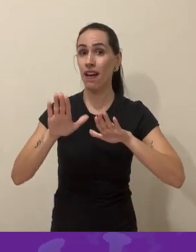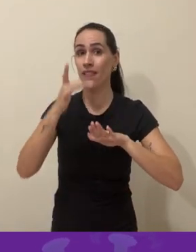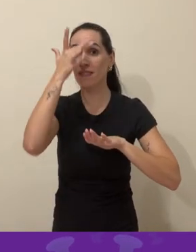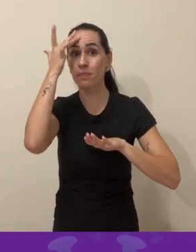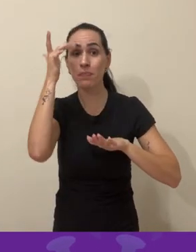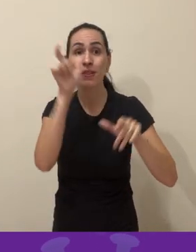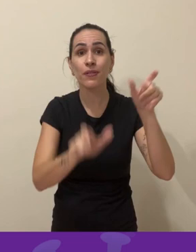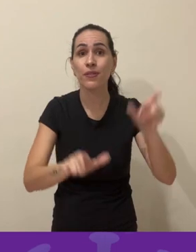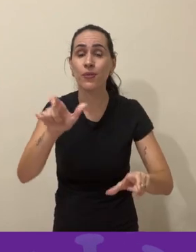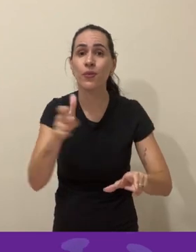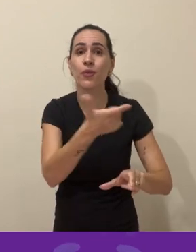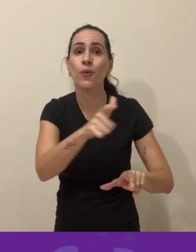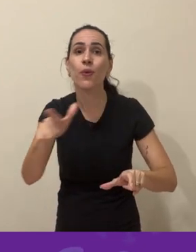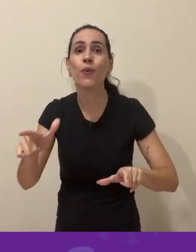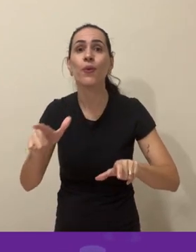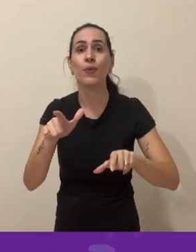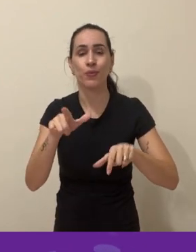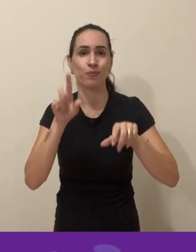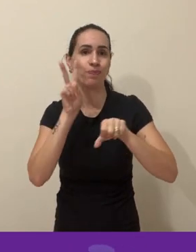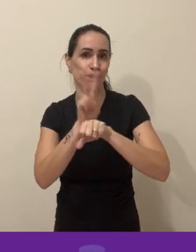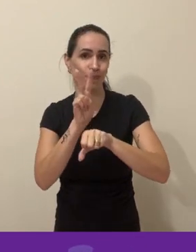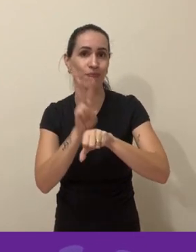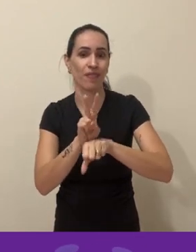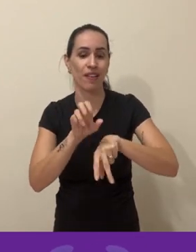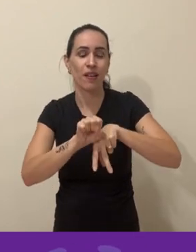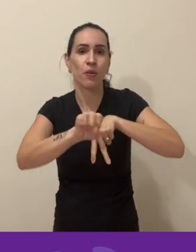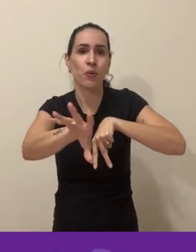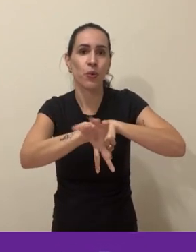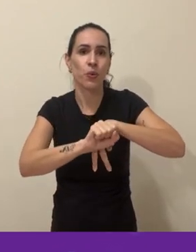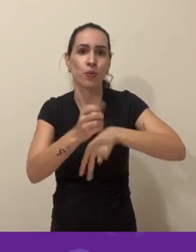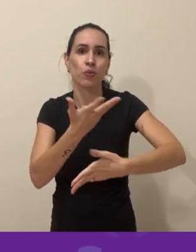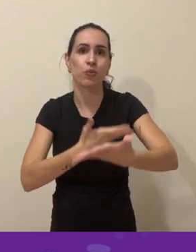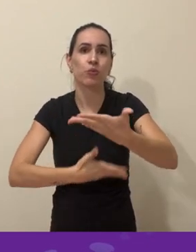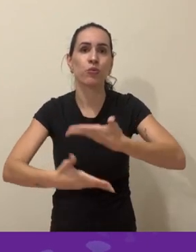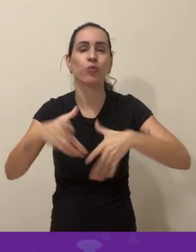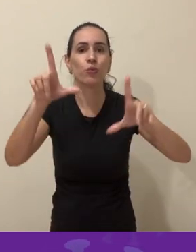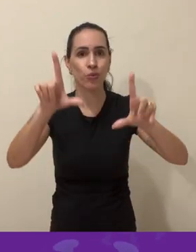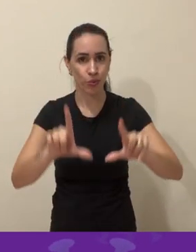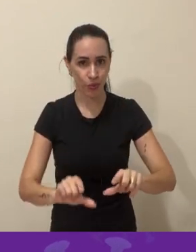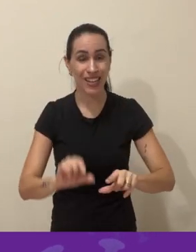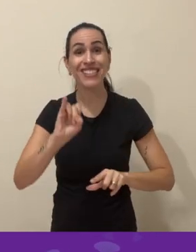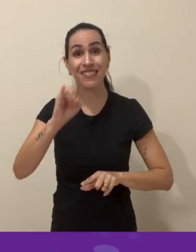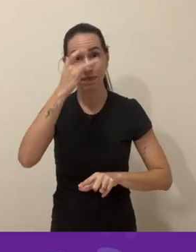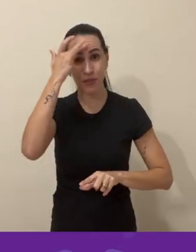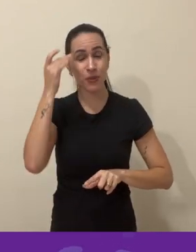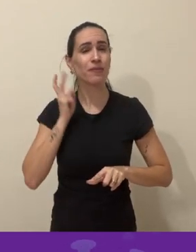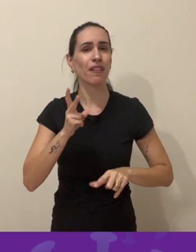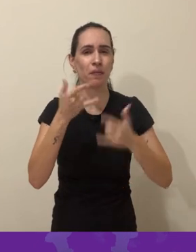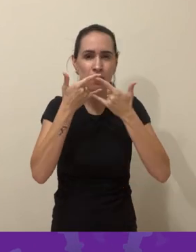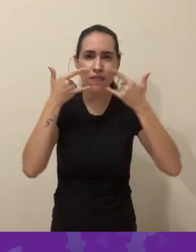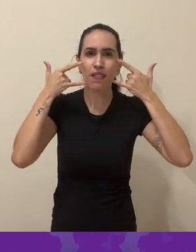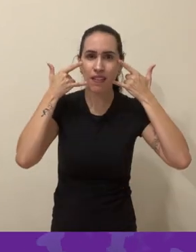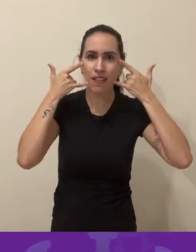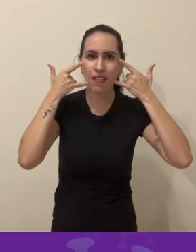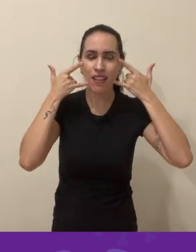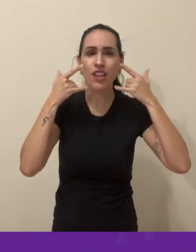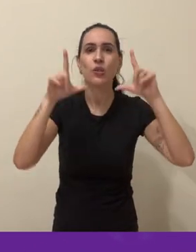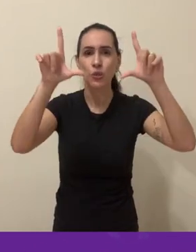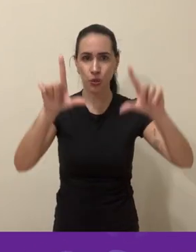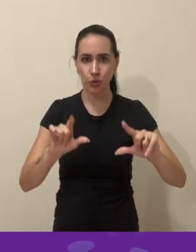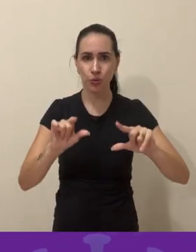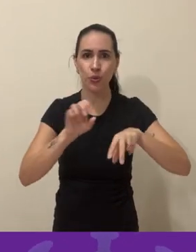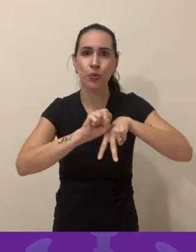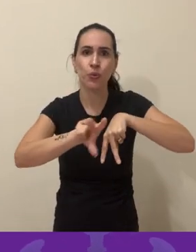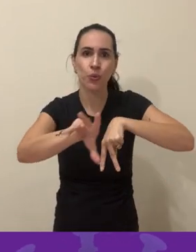para proteger os outros, evitar de transmitir a doença. Se todo mundo que sair fizer isso, já ajuda a diminuir a